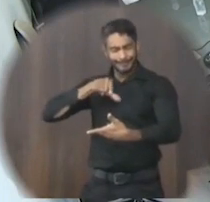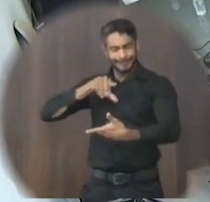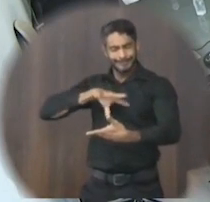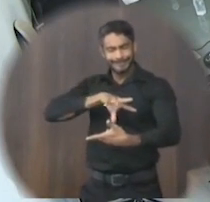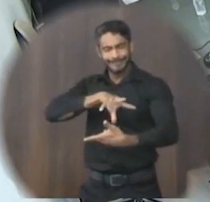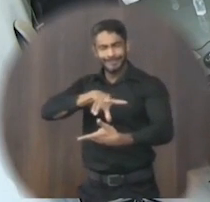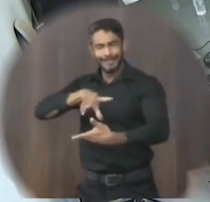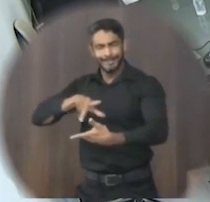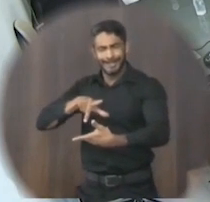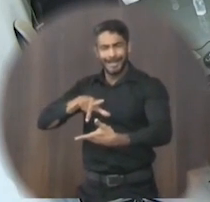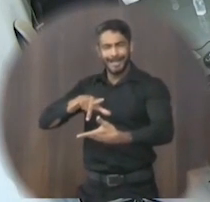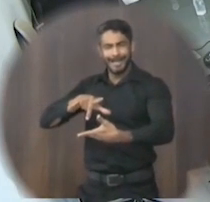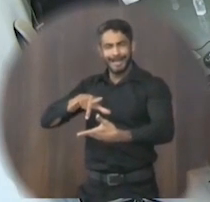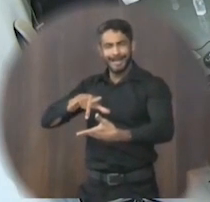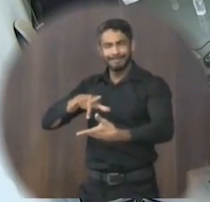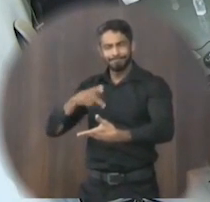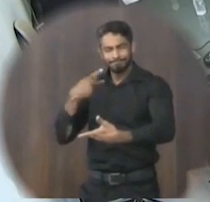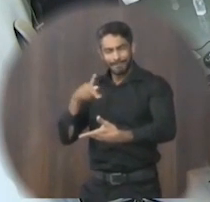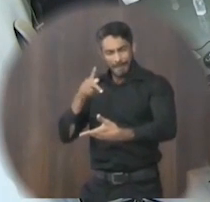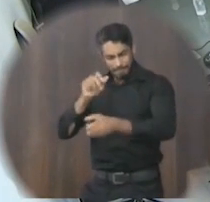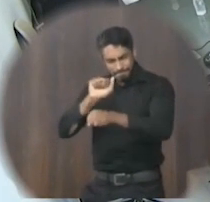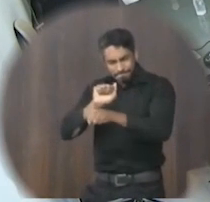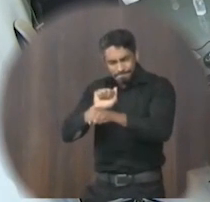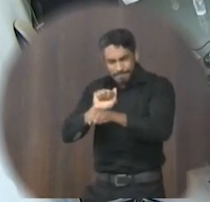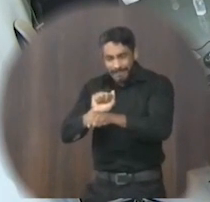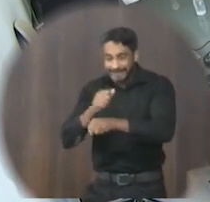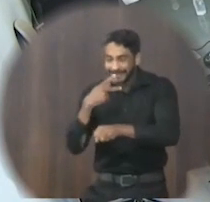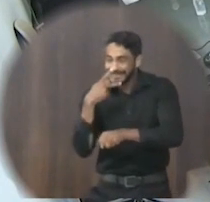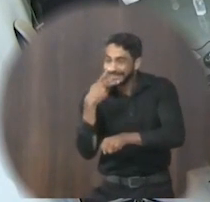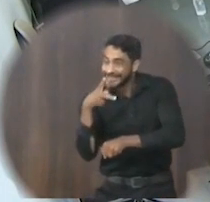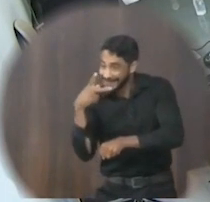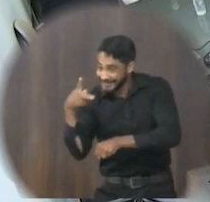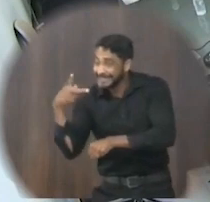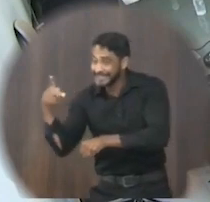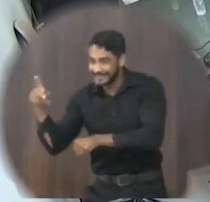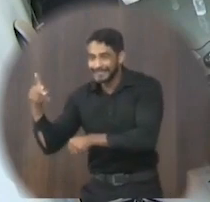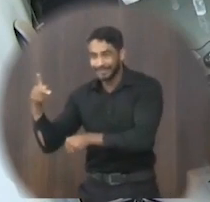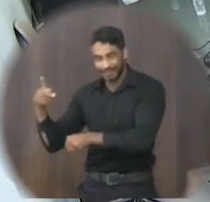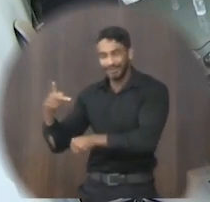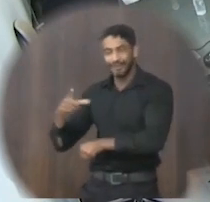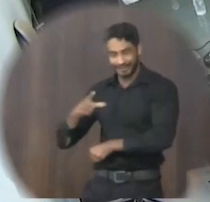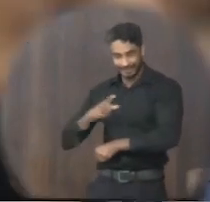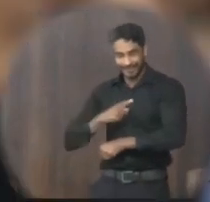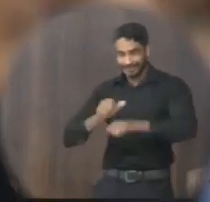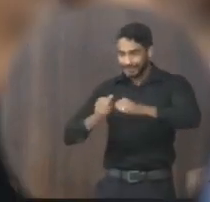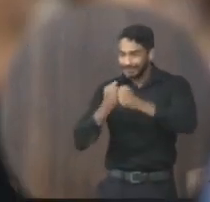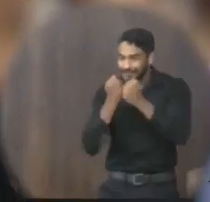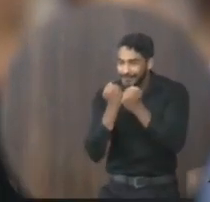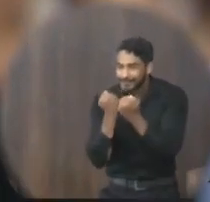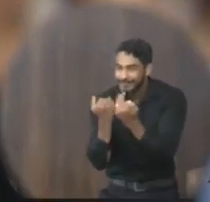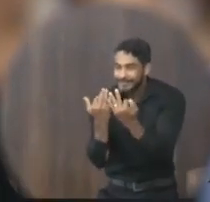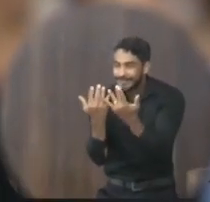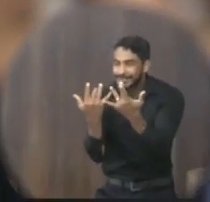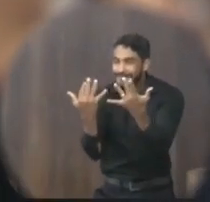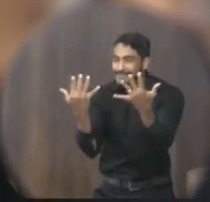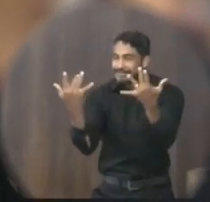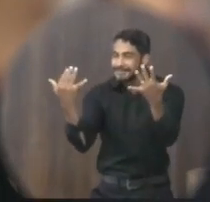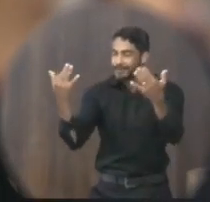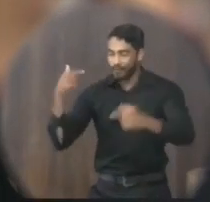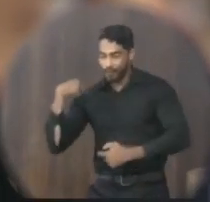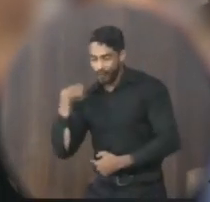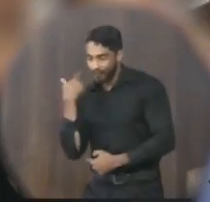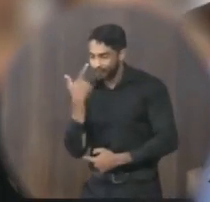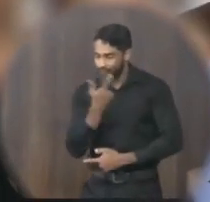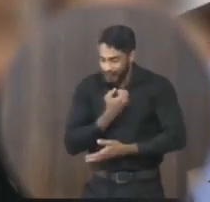Do que a terra mais da lei Todos os sonhos e meus campos têm mais